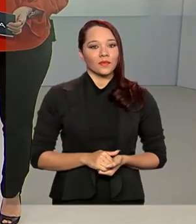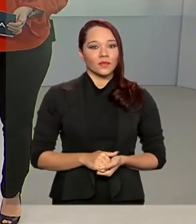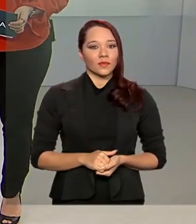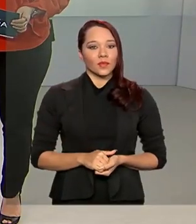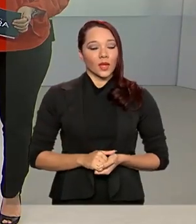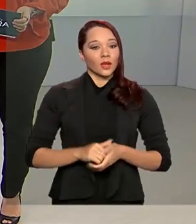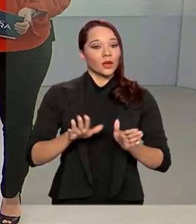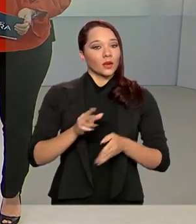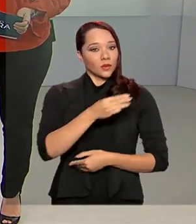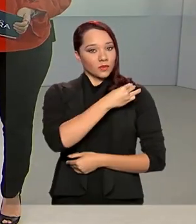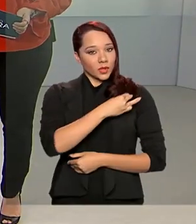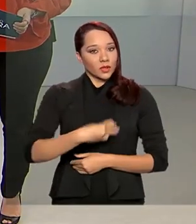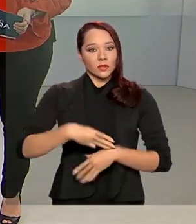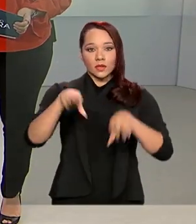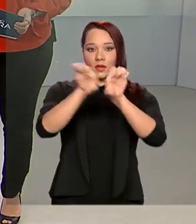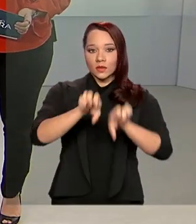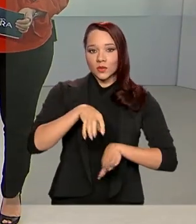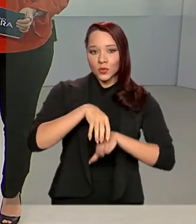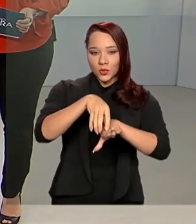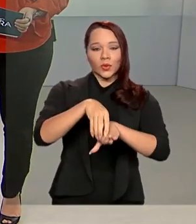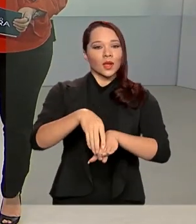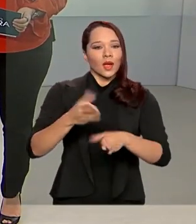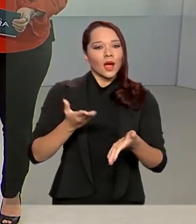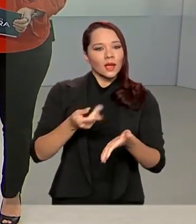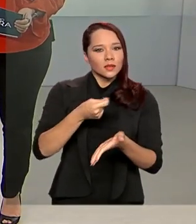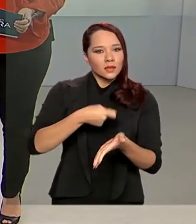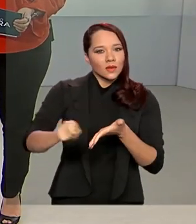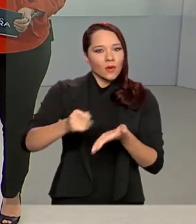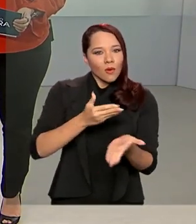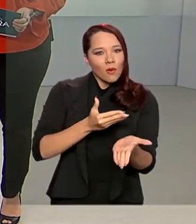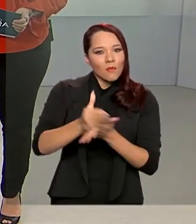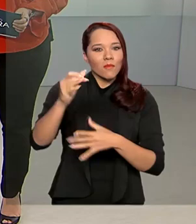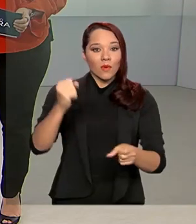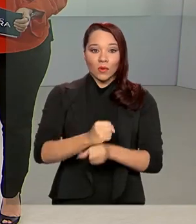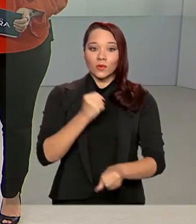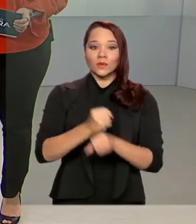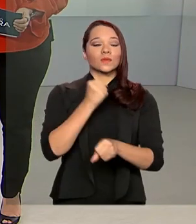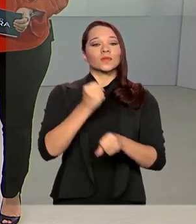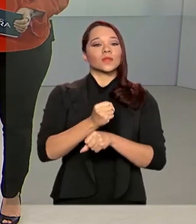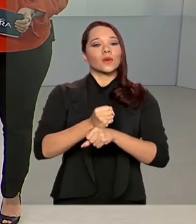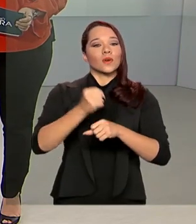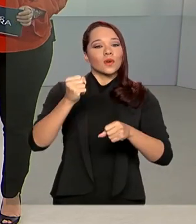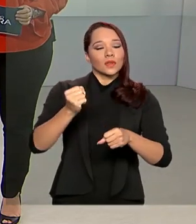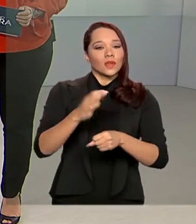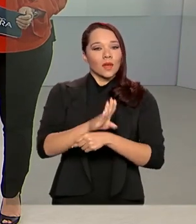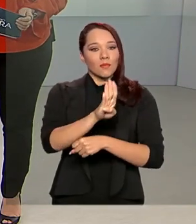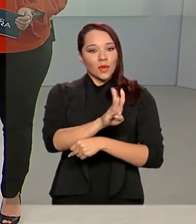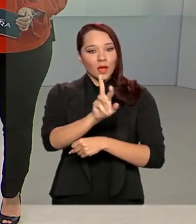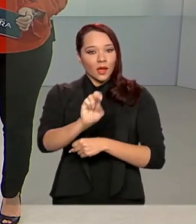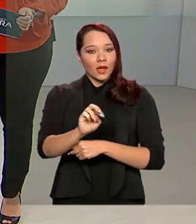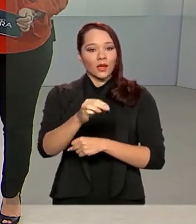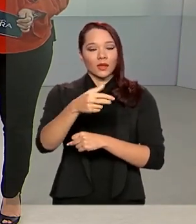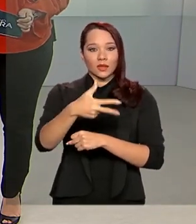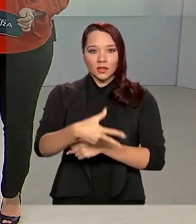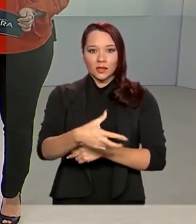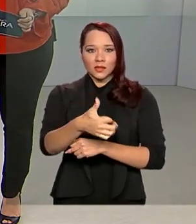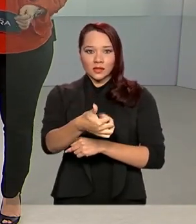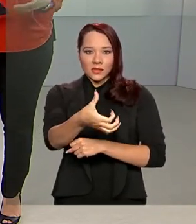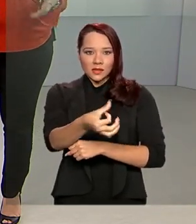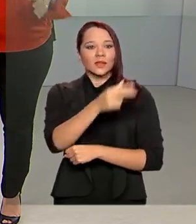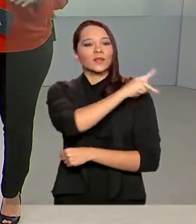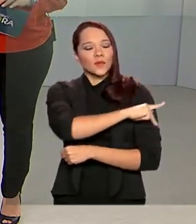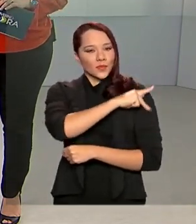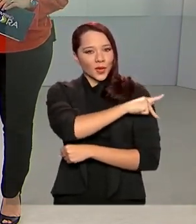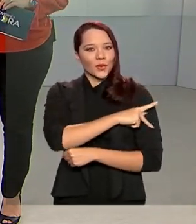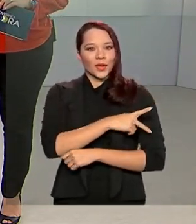O ministro da Infraestrutura assinou ordem de serviço para início das obras de duplicação da BR-316 no Piauí.